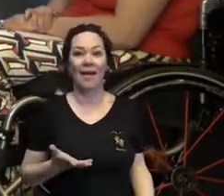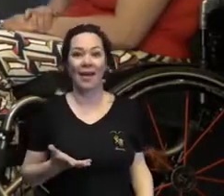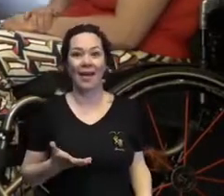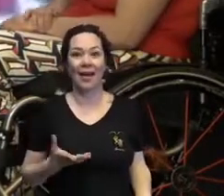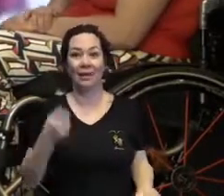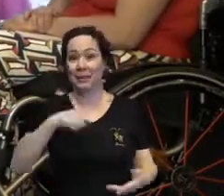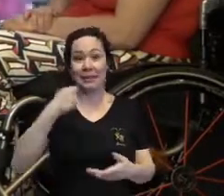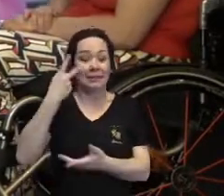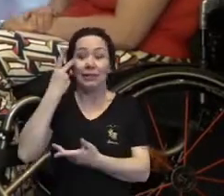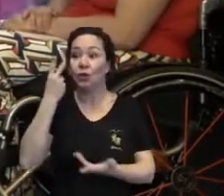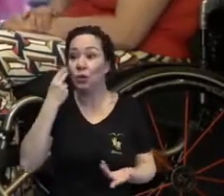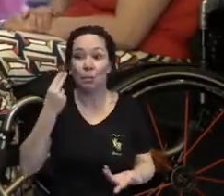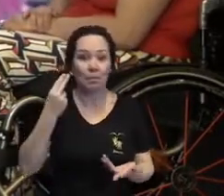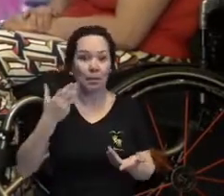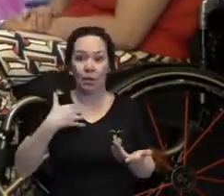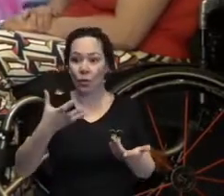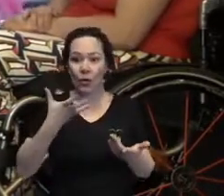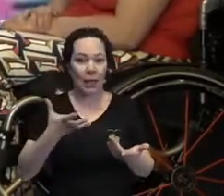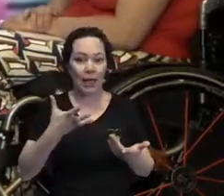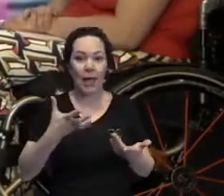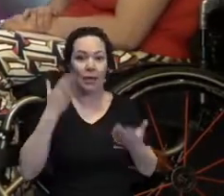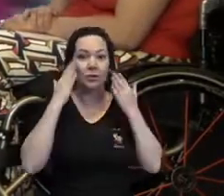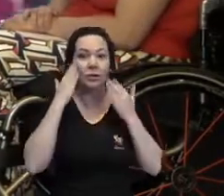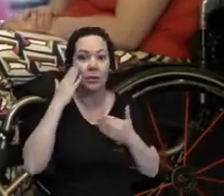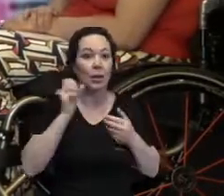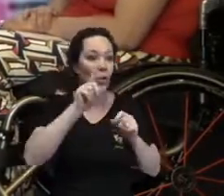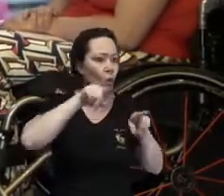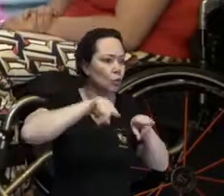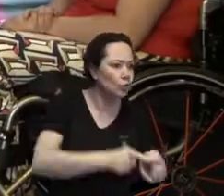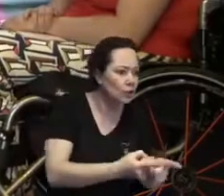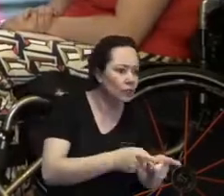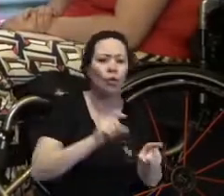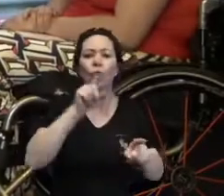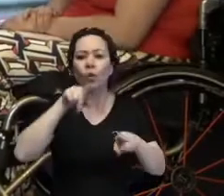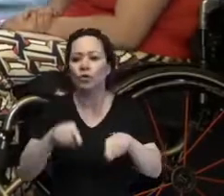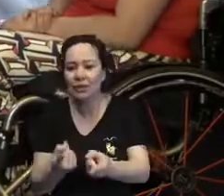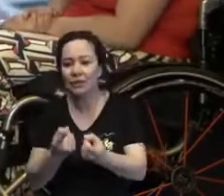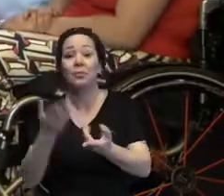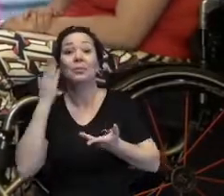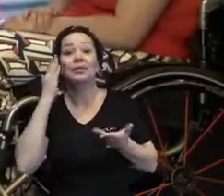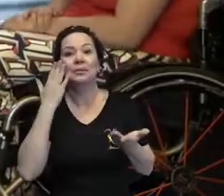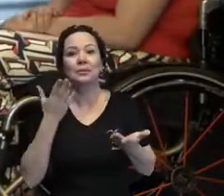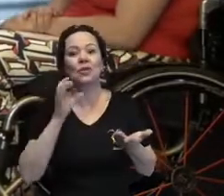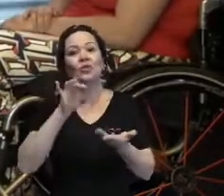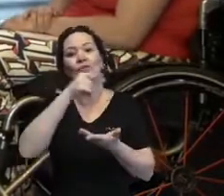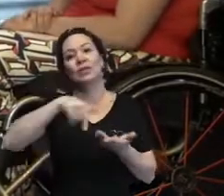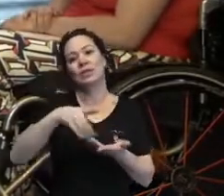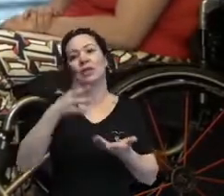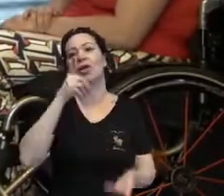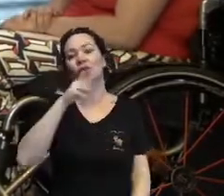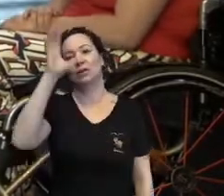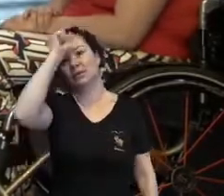normalizar, ver como é que essas pessoas se comportam, quais são os desafios que elas têm. Só assim a gente consegue aprender.